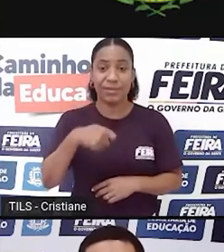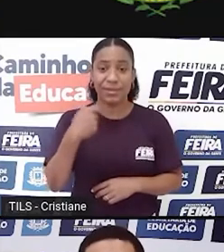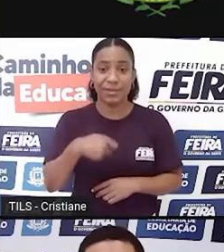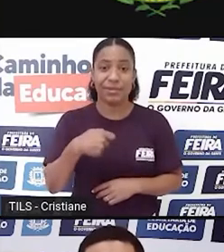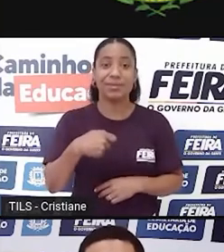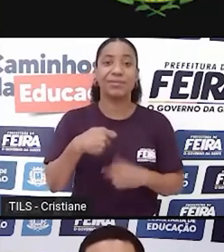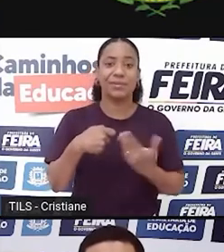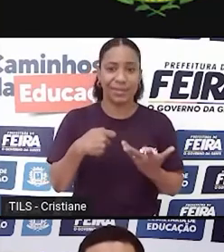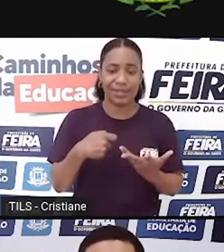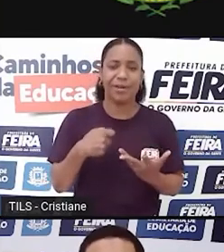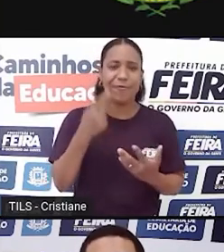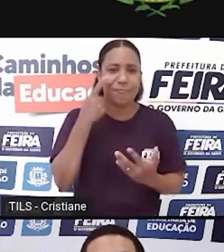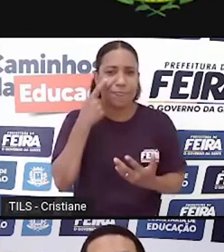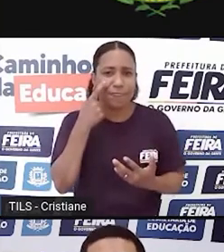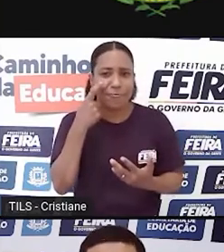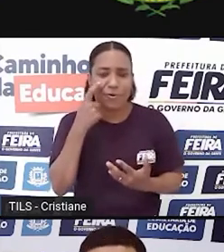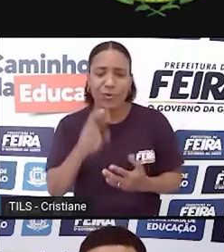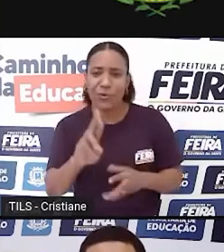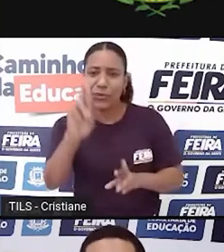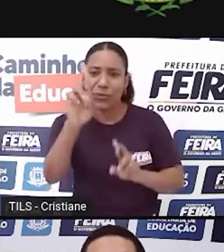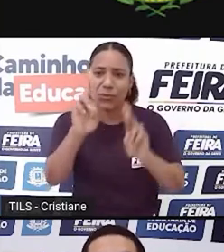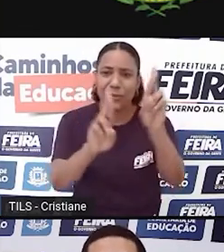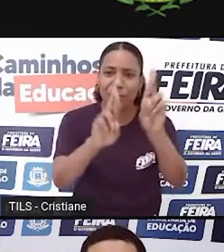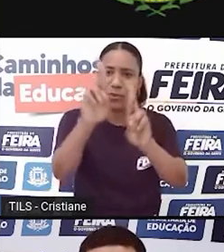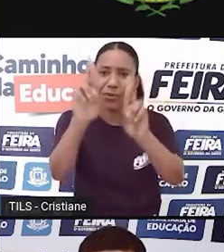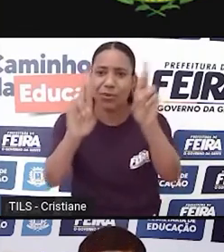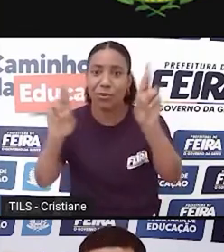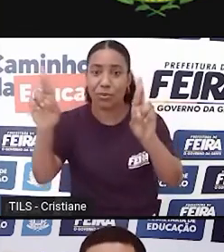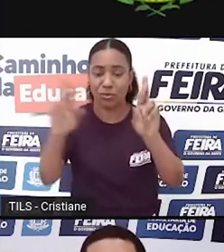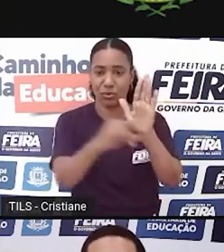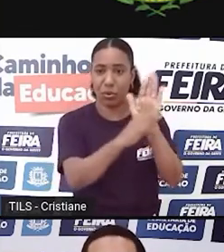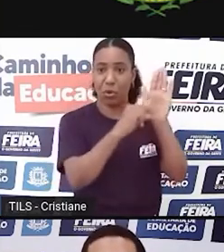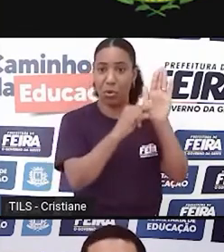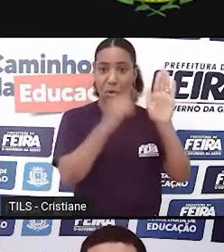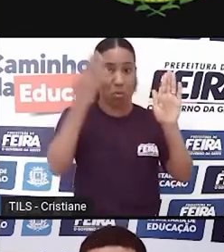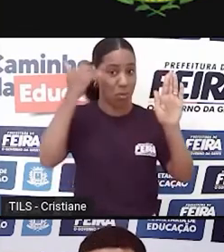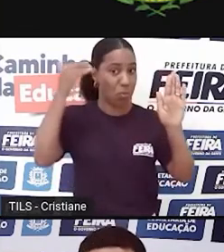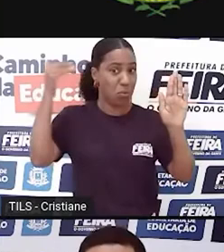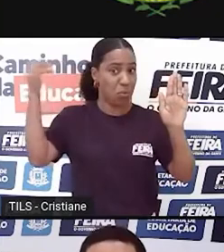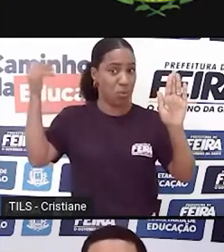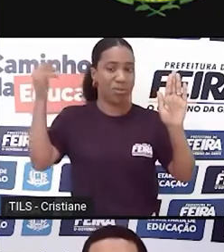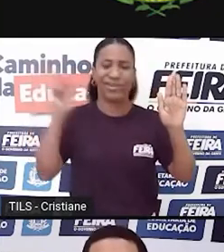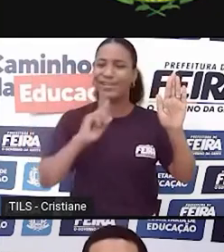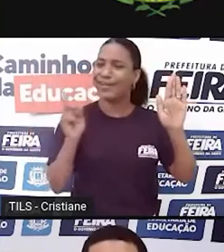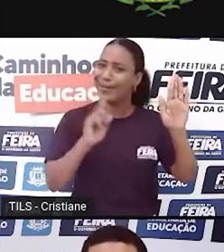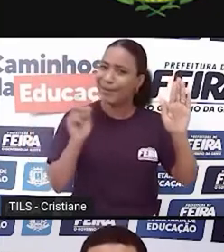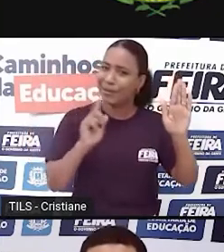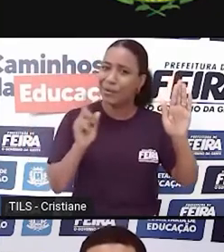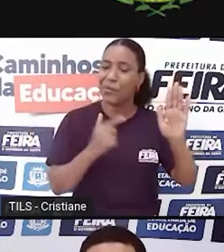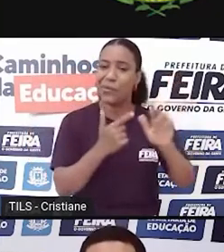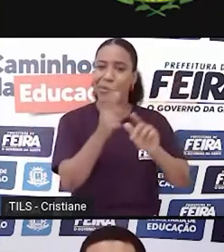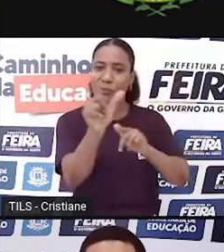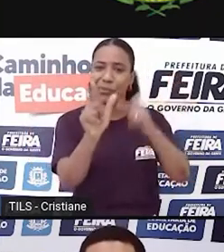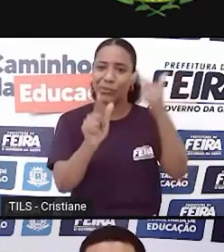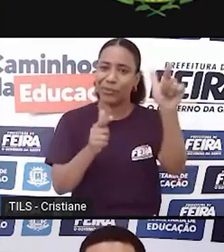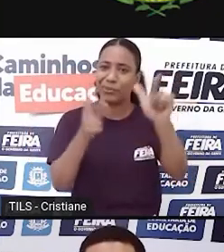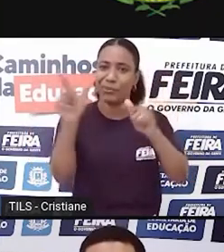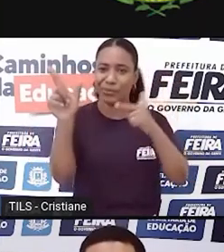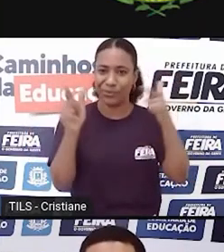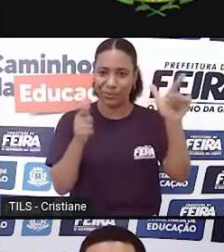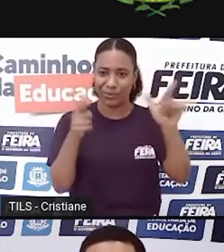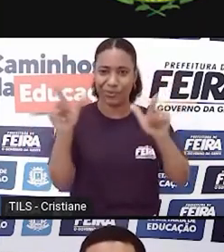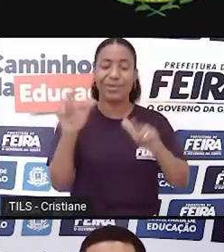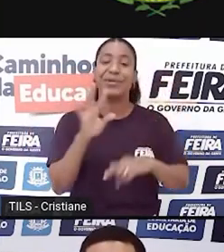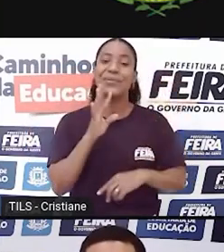próximos à nossa realidade, porque, assim, até eu sempre digo que na